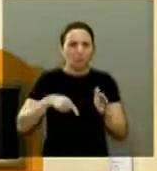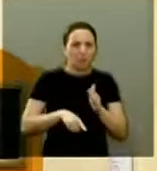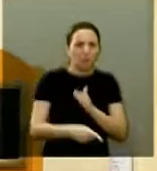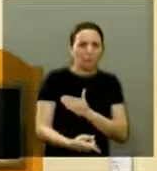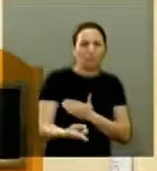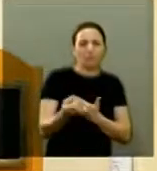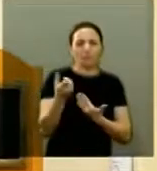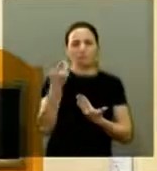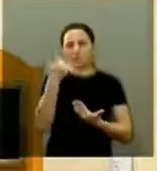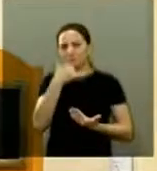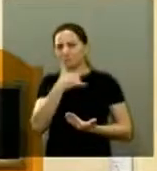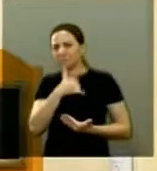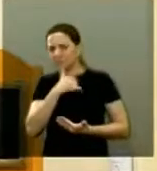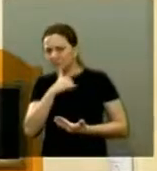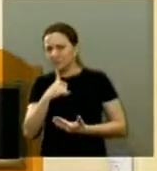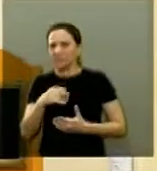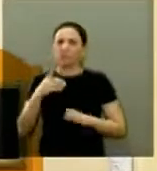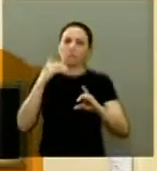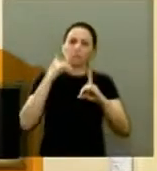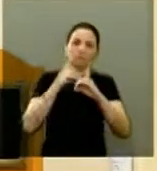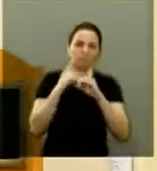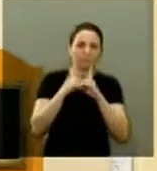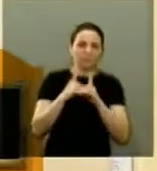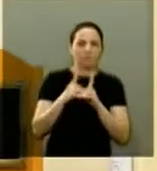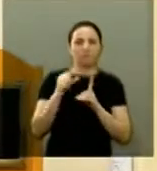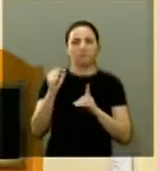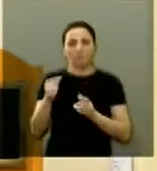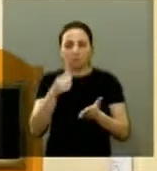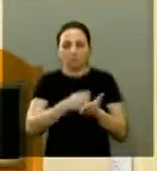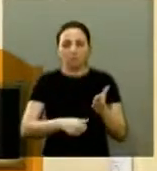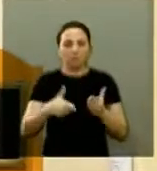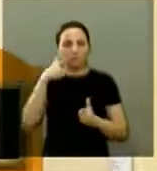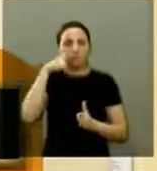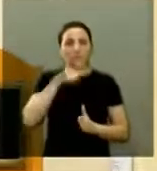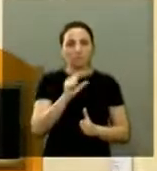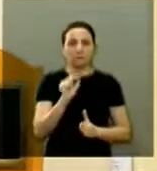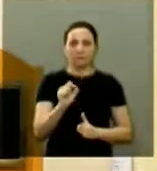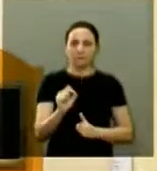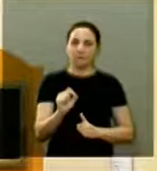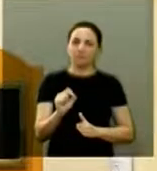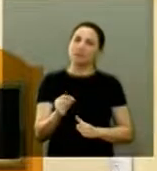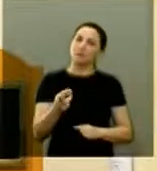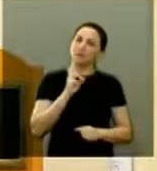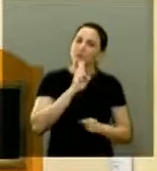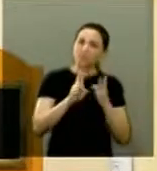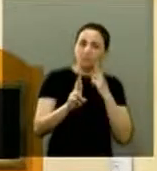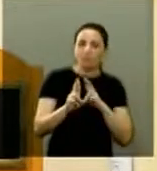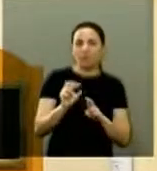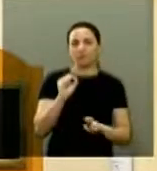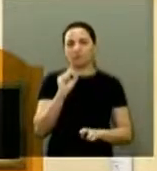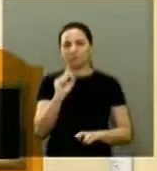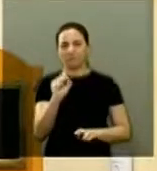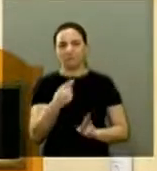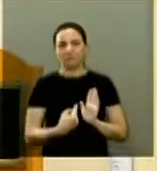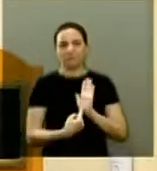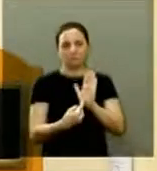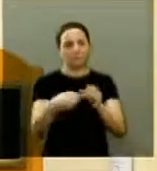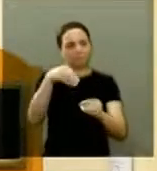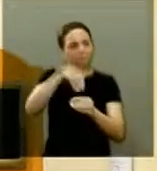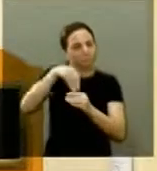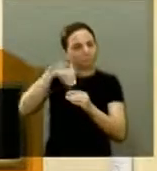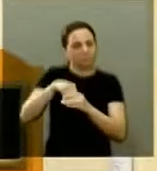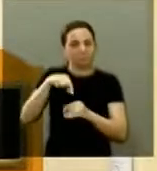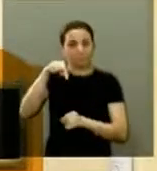descontentamento com a democracia que tanto lutamos para conquistar. E o resultado disso foi expresso nas urnas.